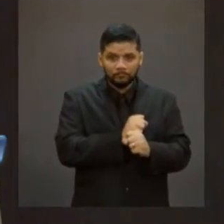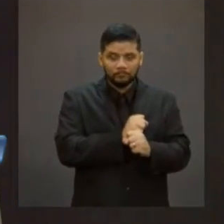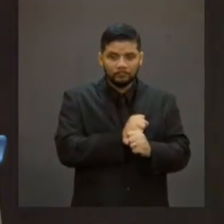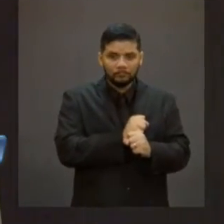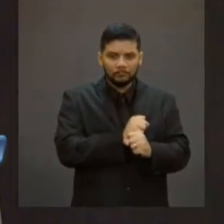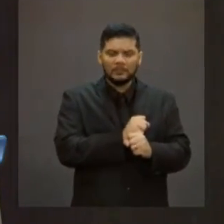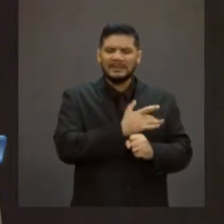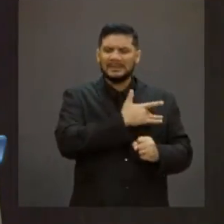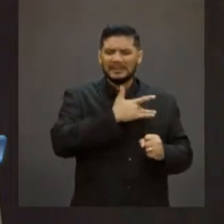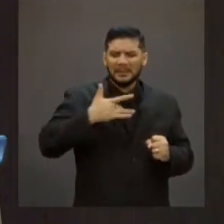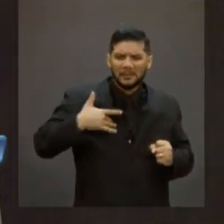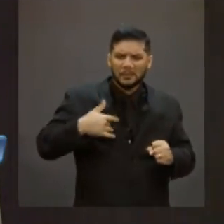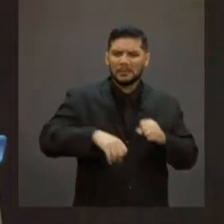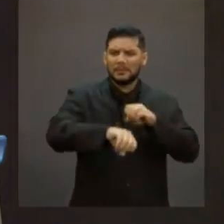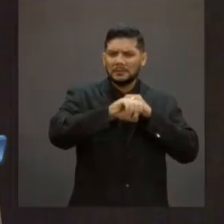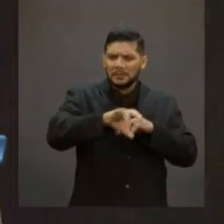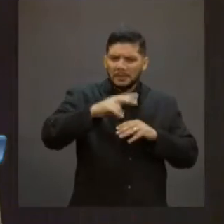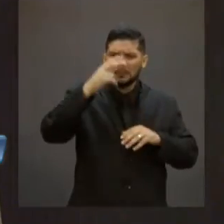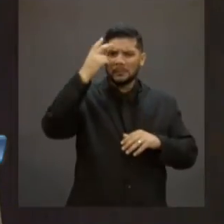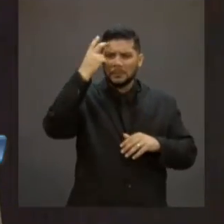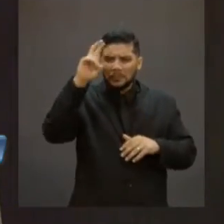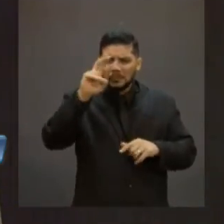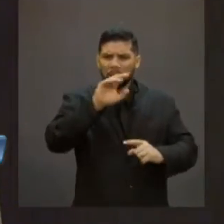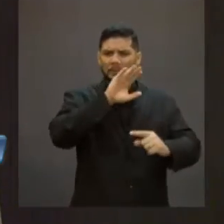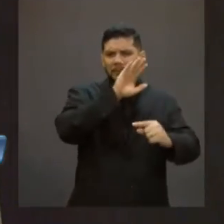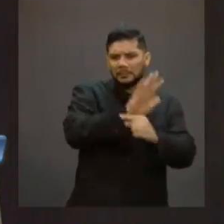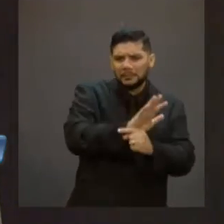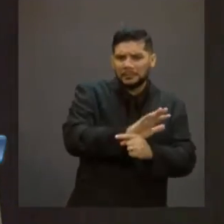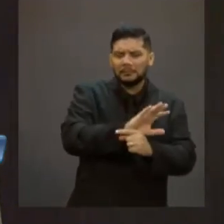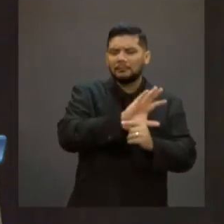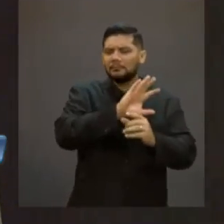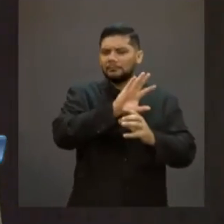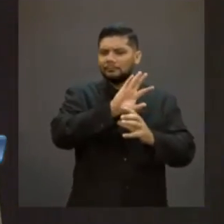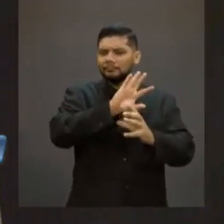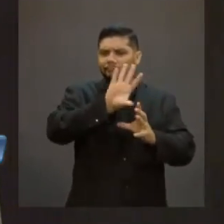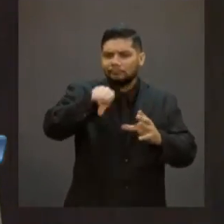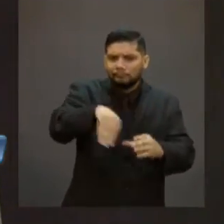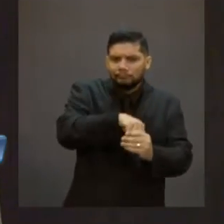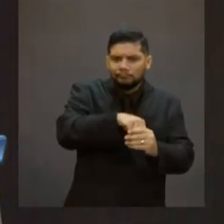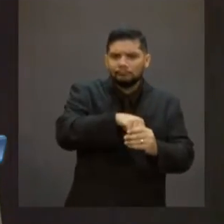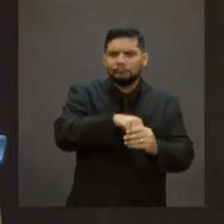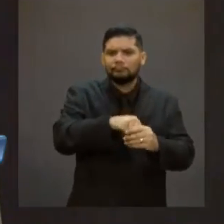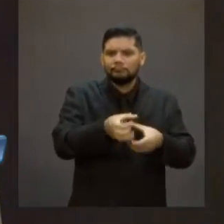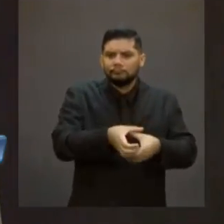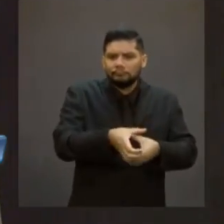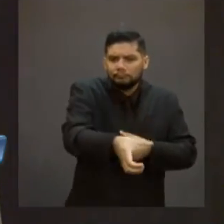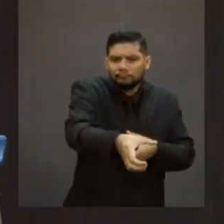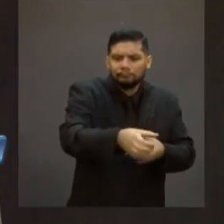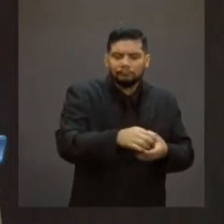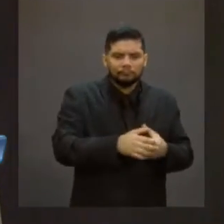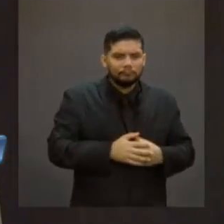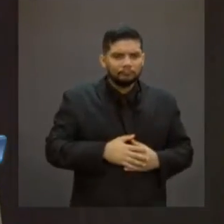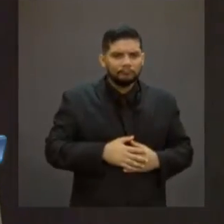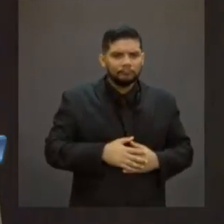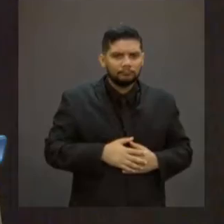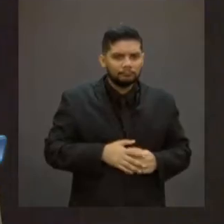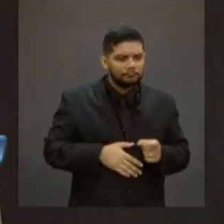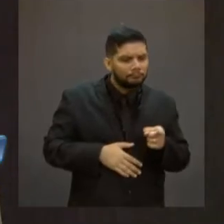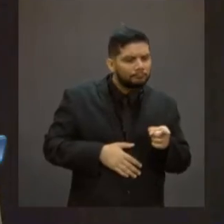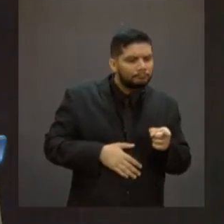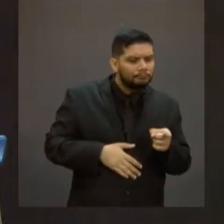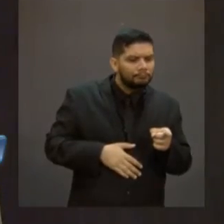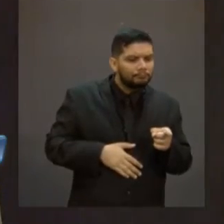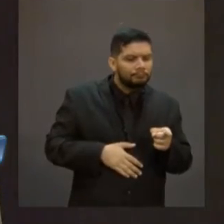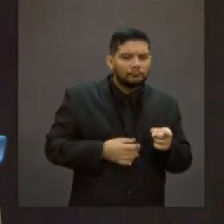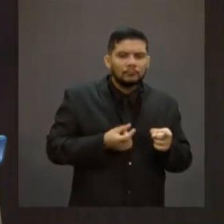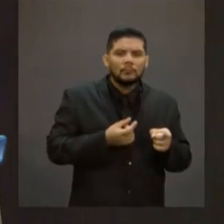saúde, educação, assistência, cultura, incluído aí o gasto com saneamento, isso dá 15% do